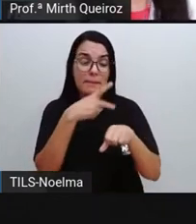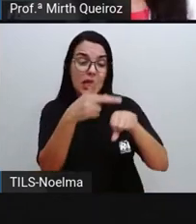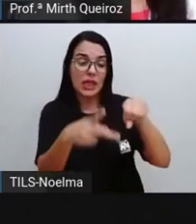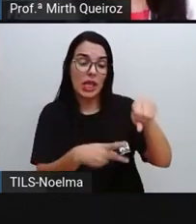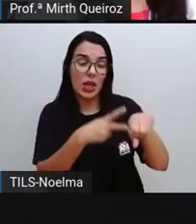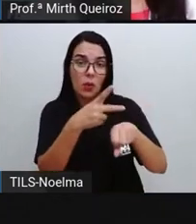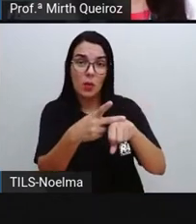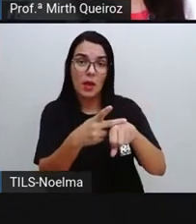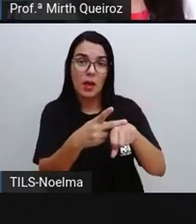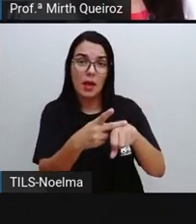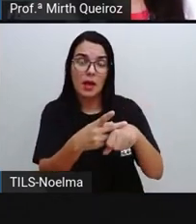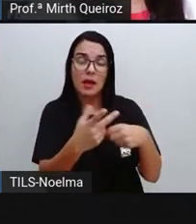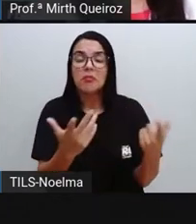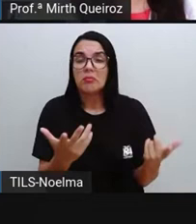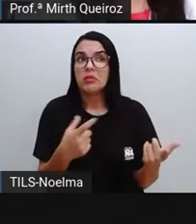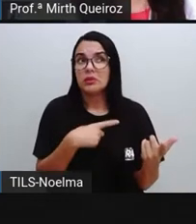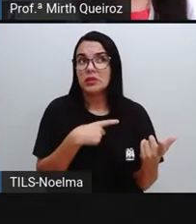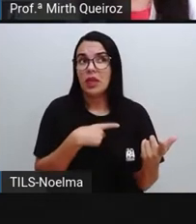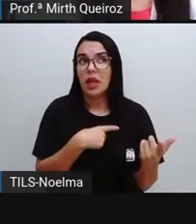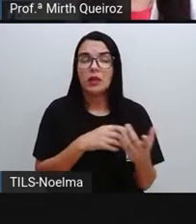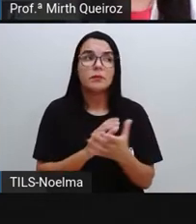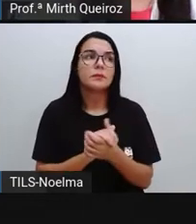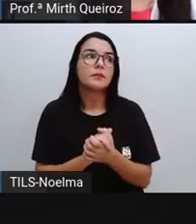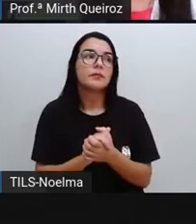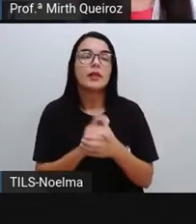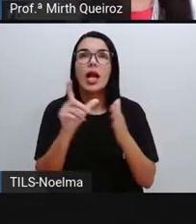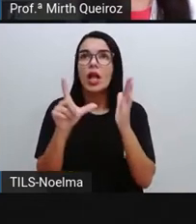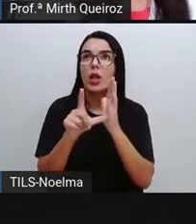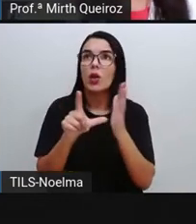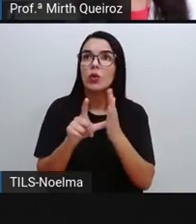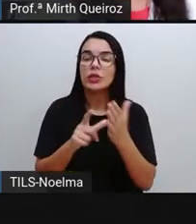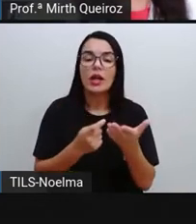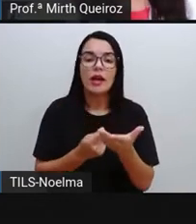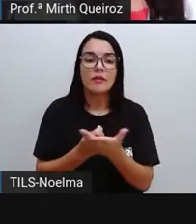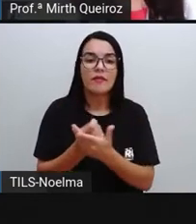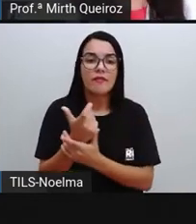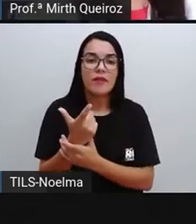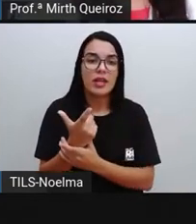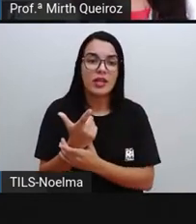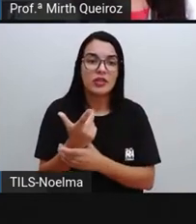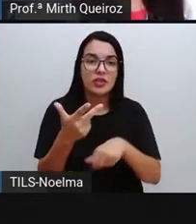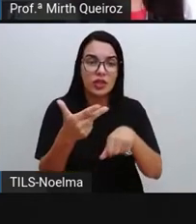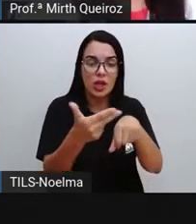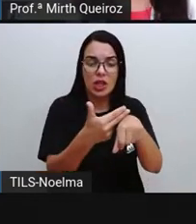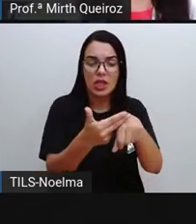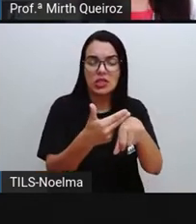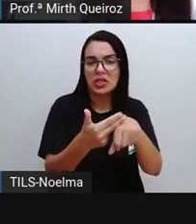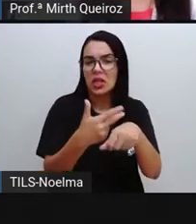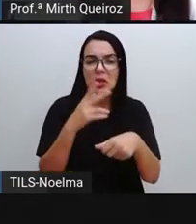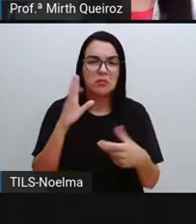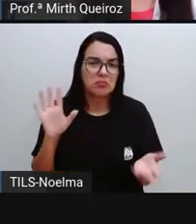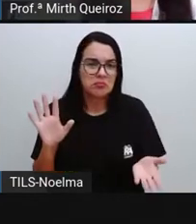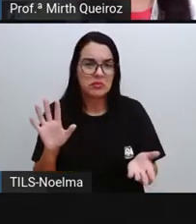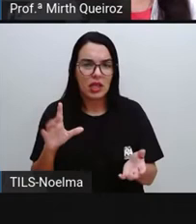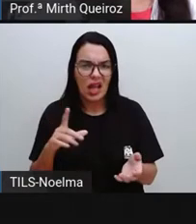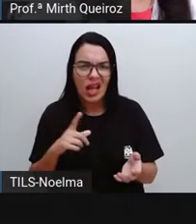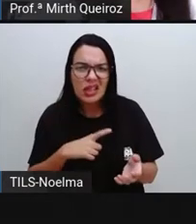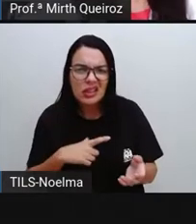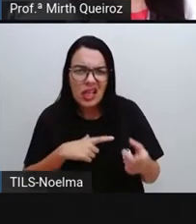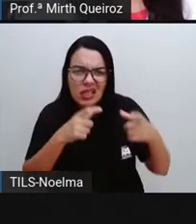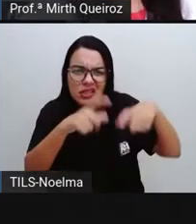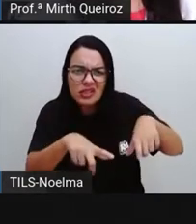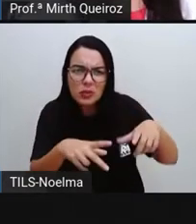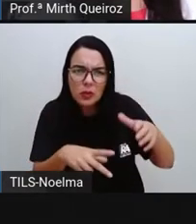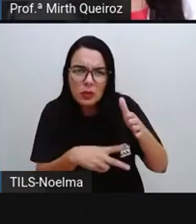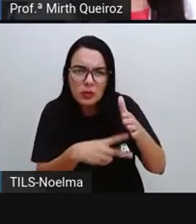Pirelli. E aí, Pró, tem lojas que vendem aí a Nestlé. aí, também é setor secundário?